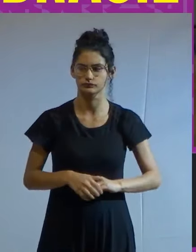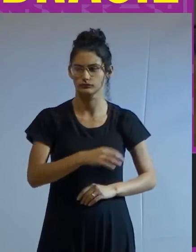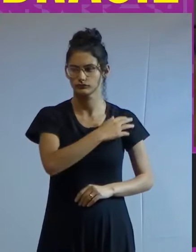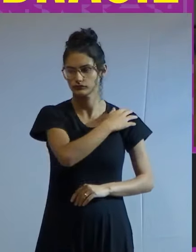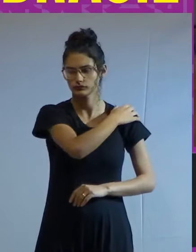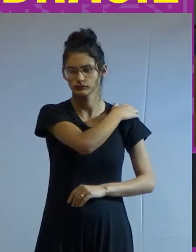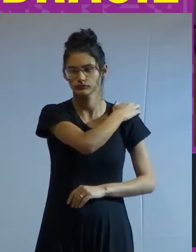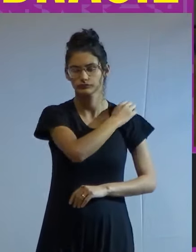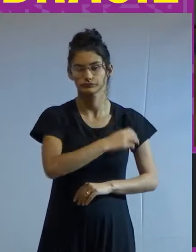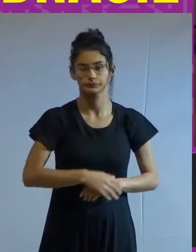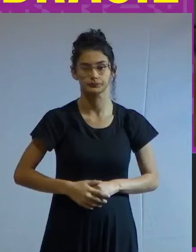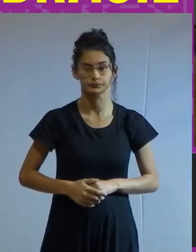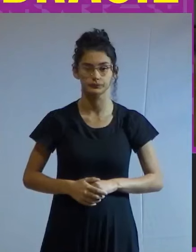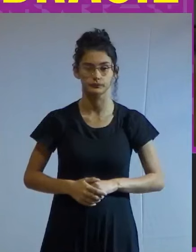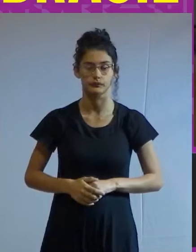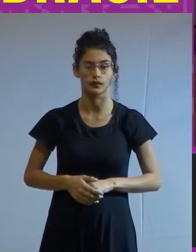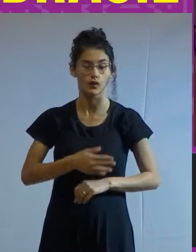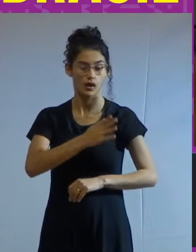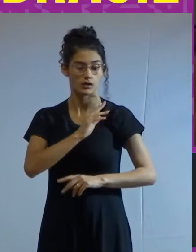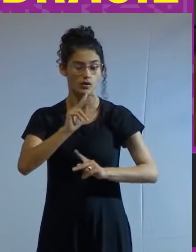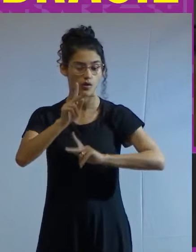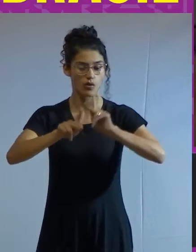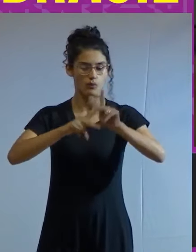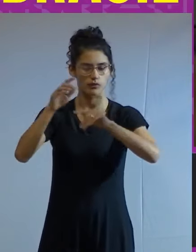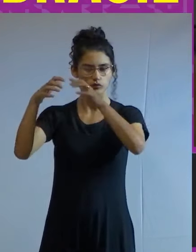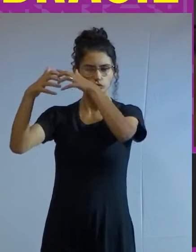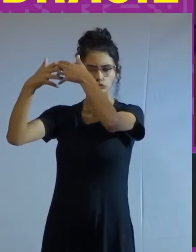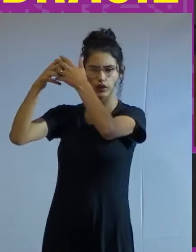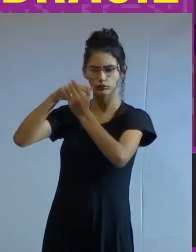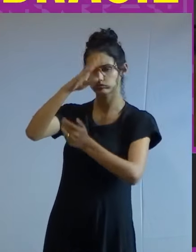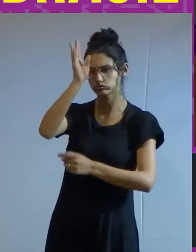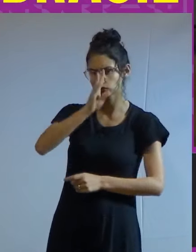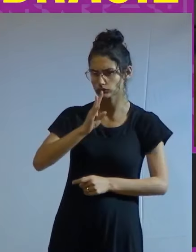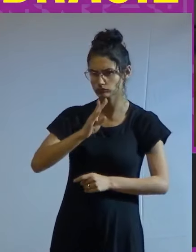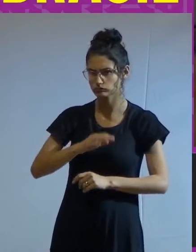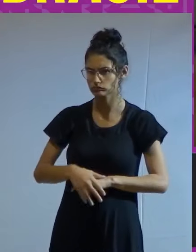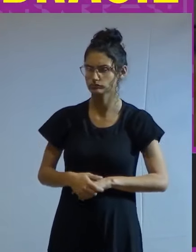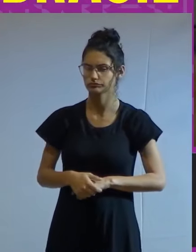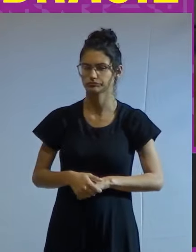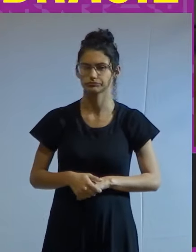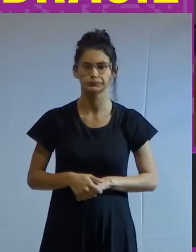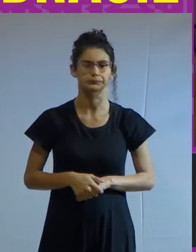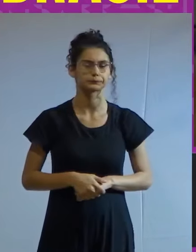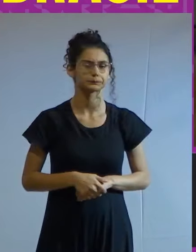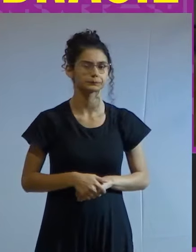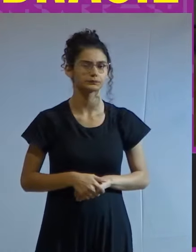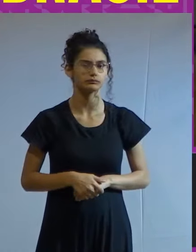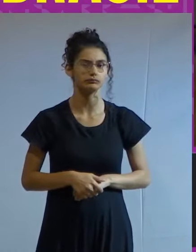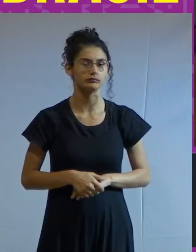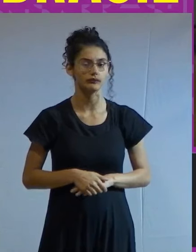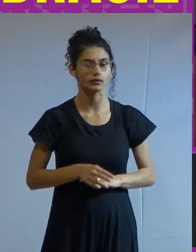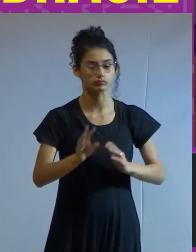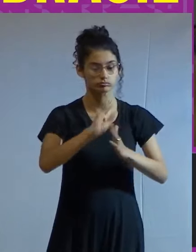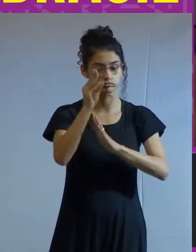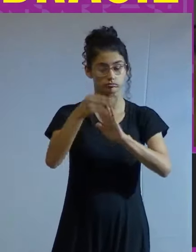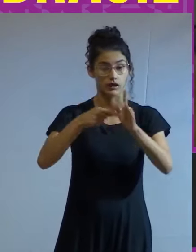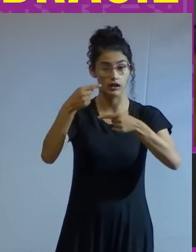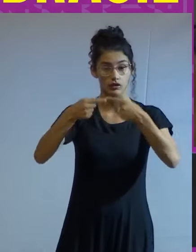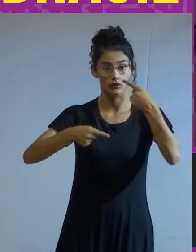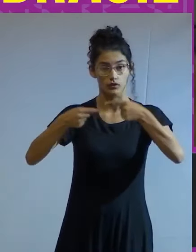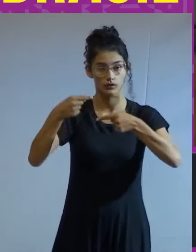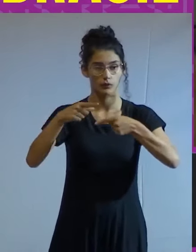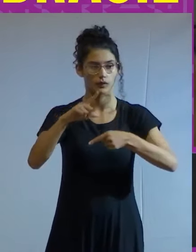O coração do povo e o cérebro do Brasil. Ao encetar uma discussão que